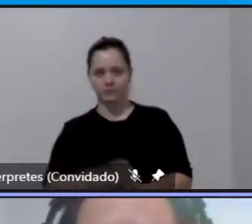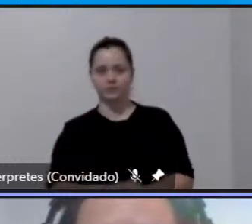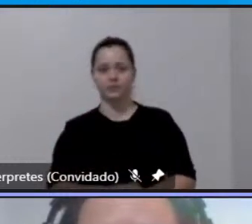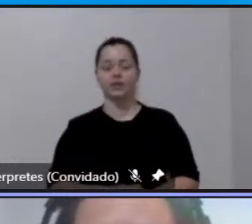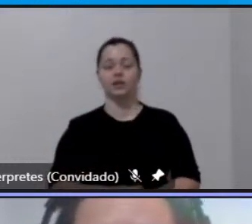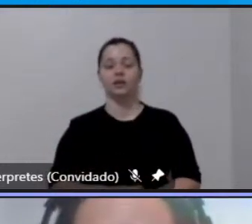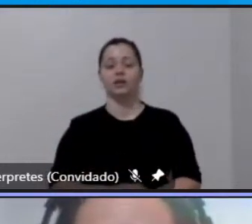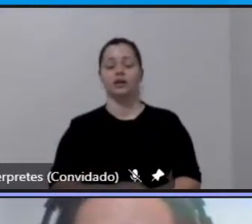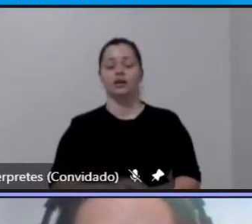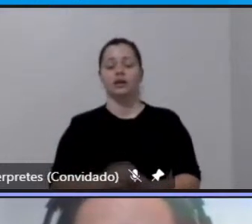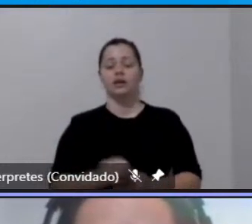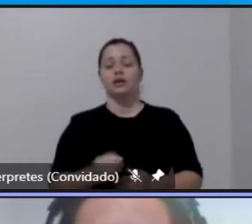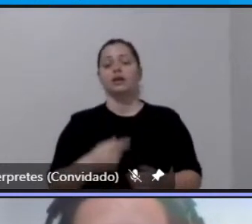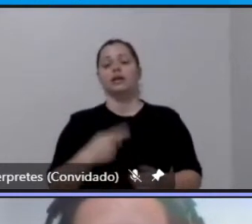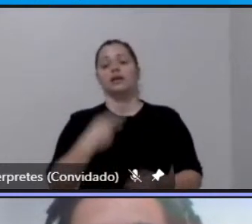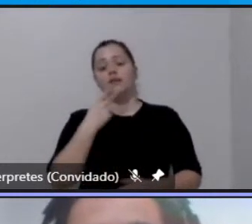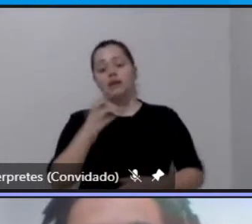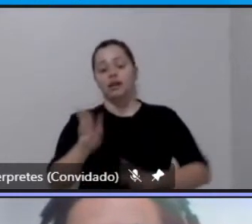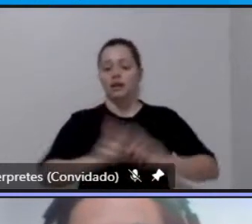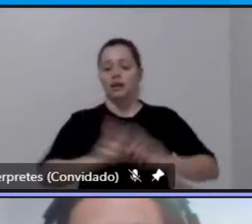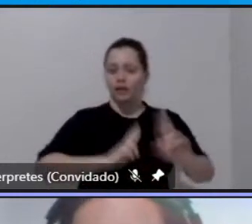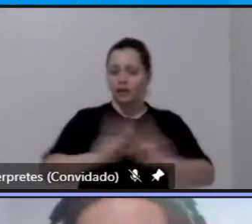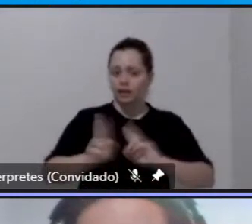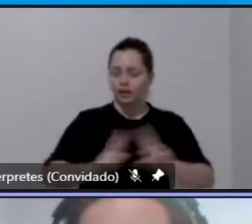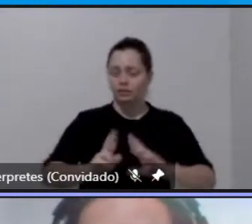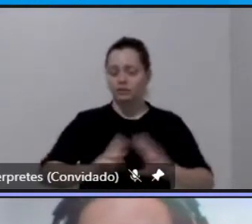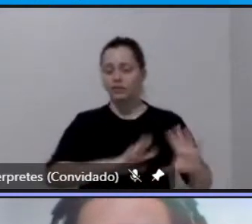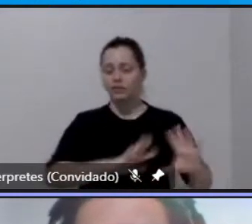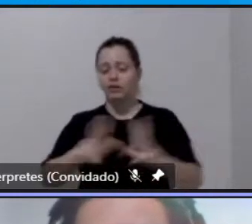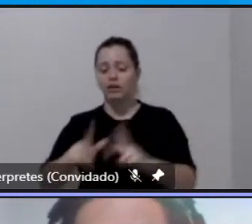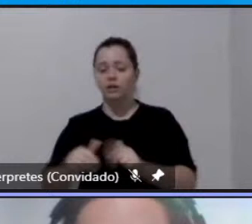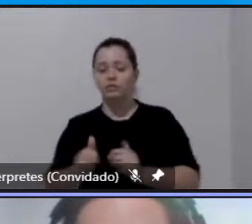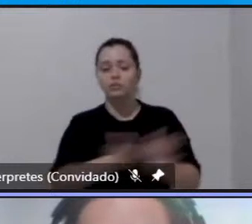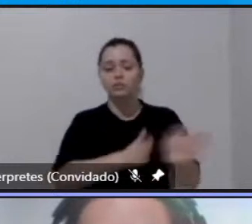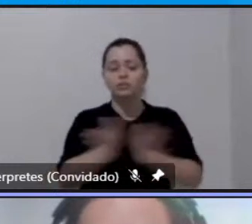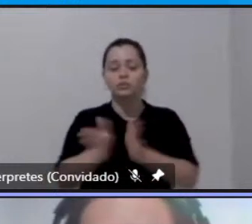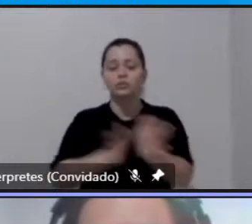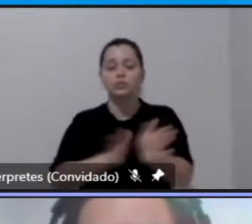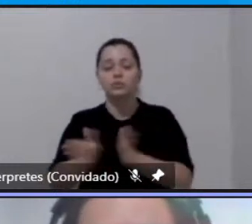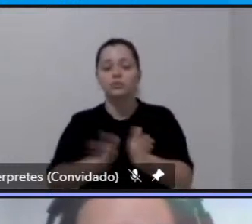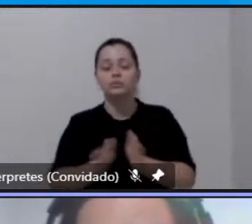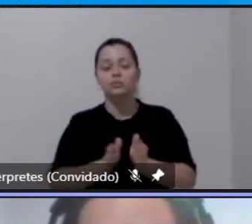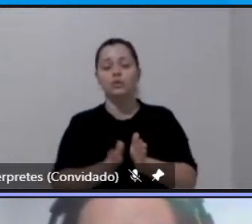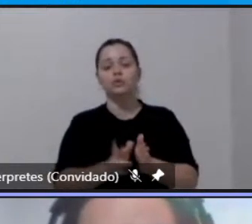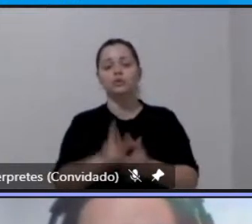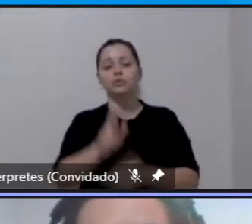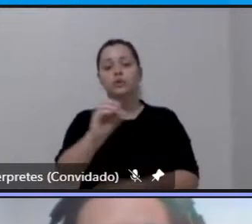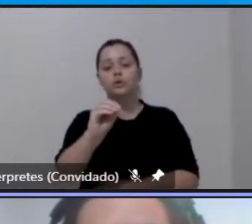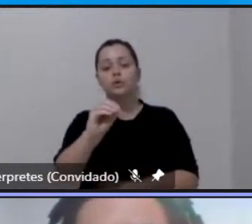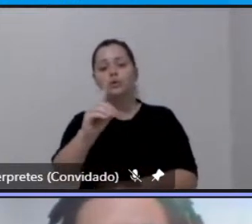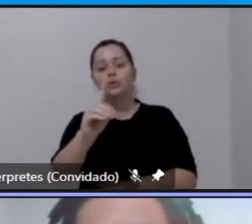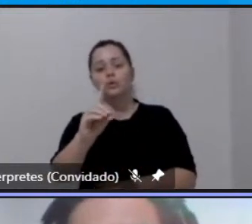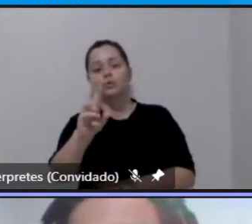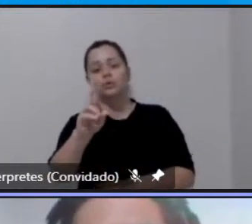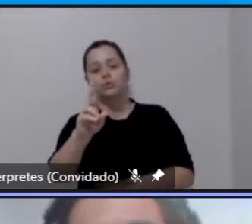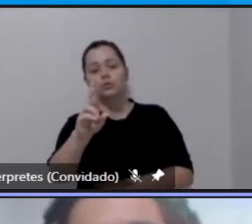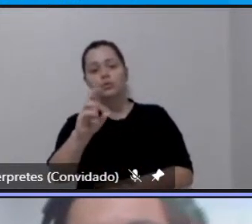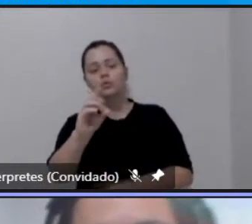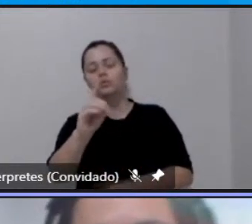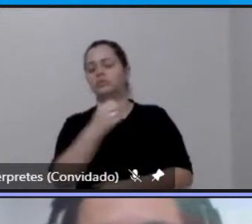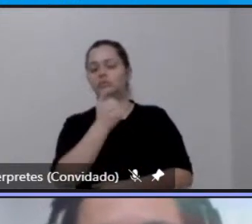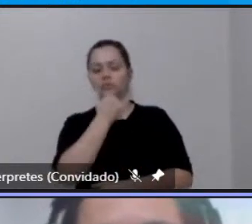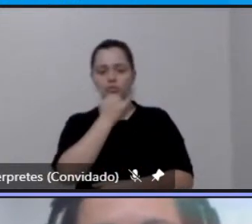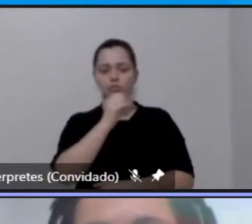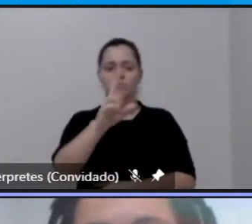eixos rodoviários e como a mancha urbana ela se espalha e